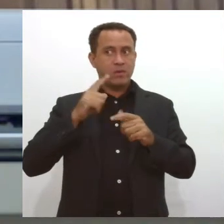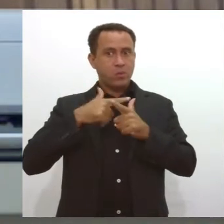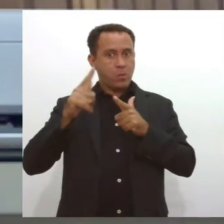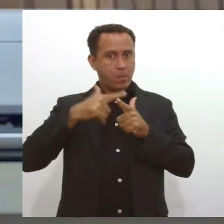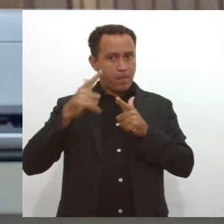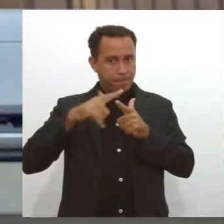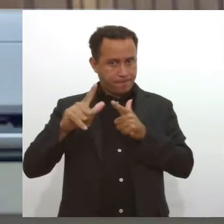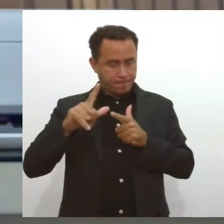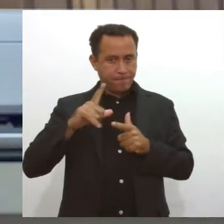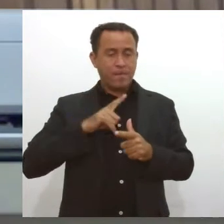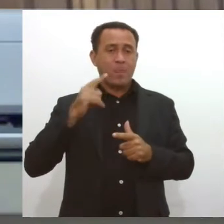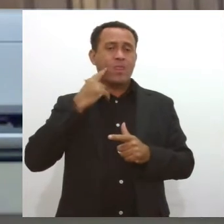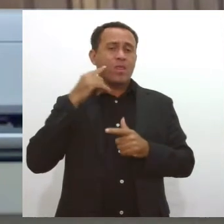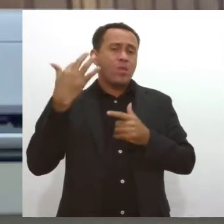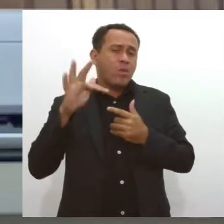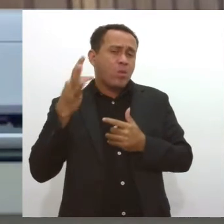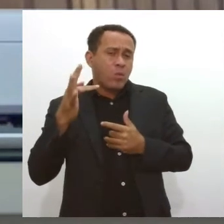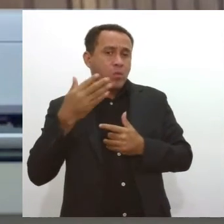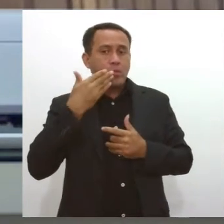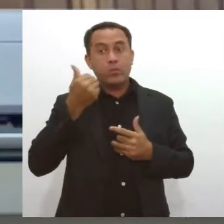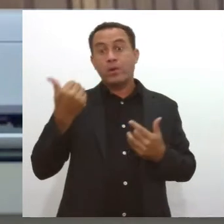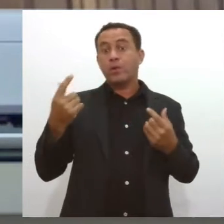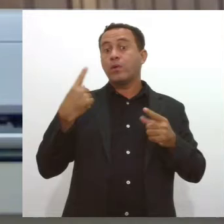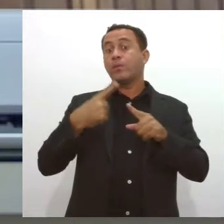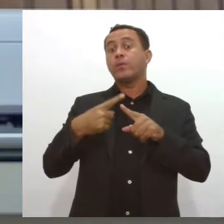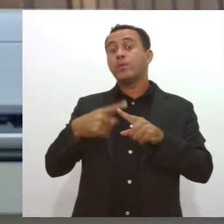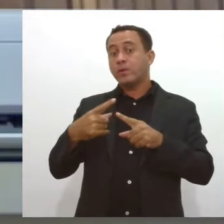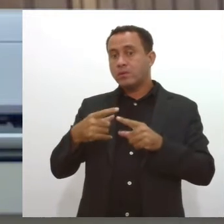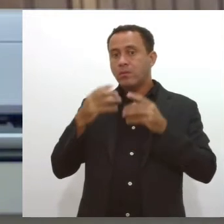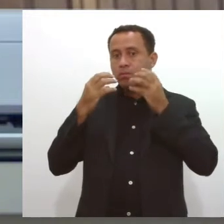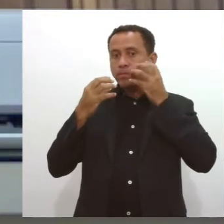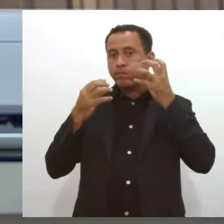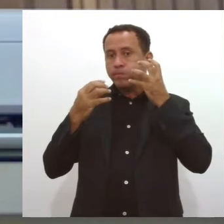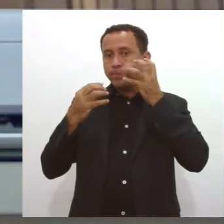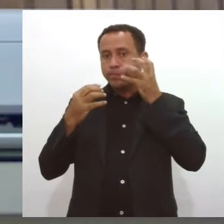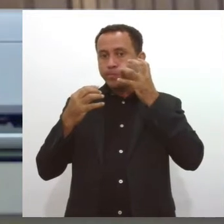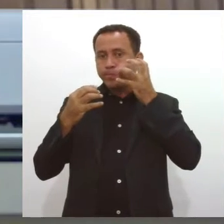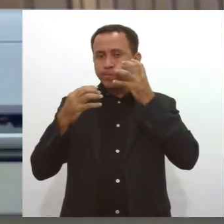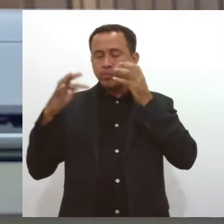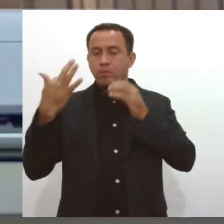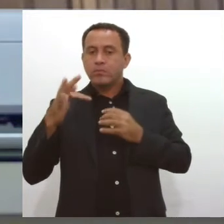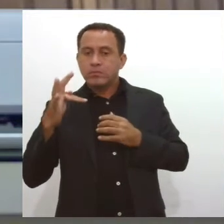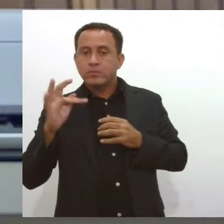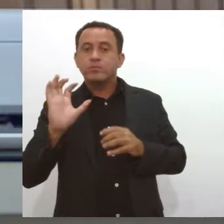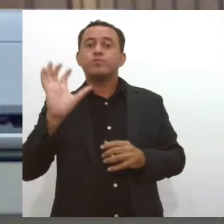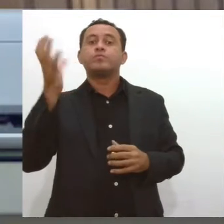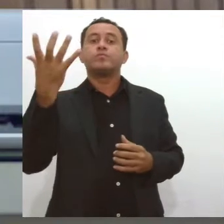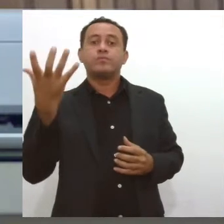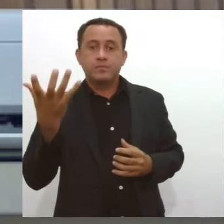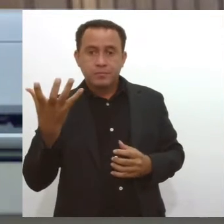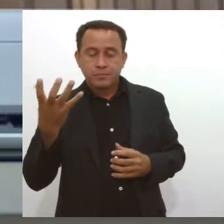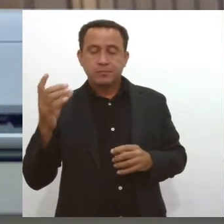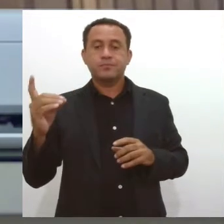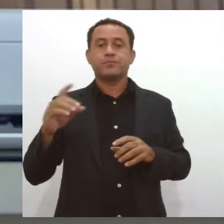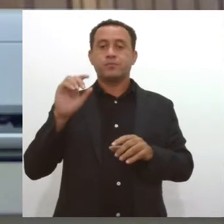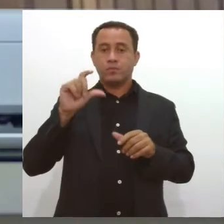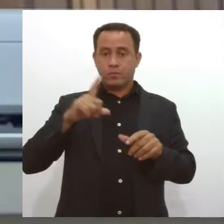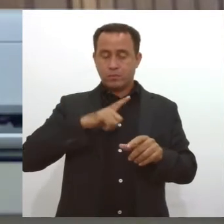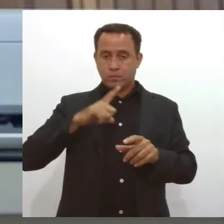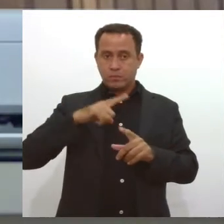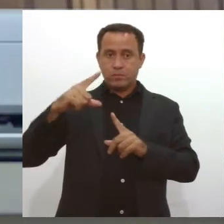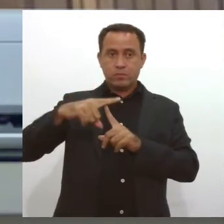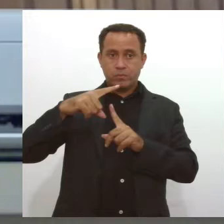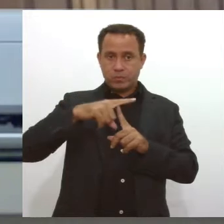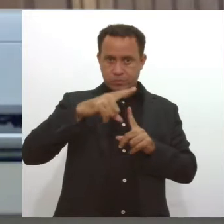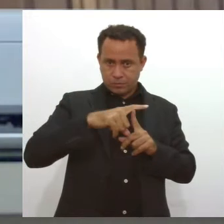afta que não melhora, uma lesão que incha e que dolorida, que não melhora, ou até mesmo algum tipo de lesão que